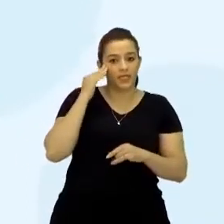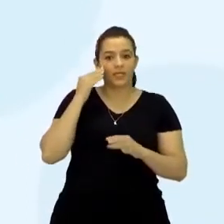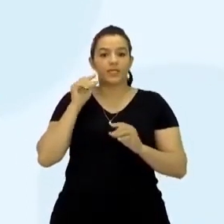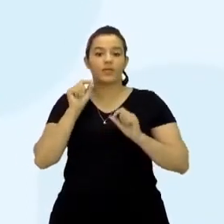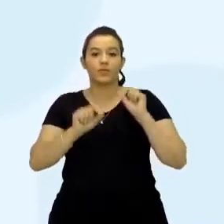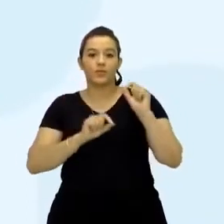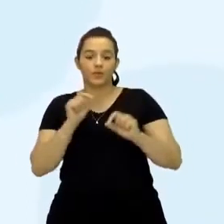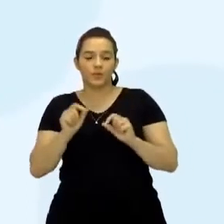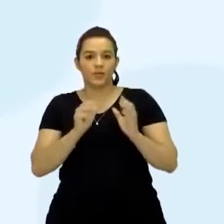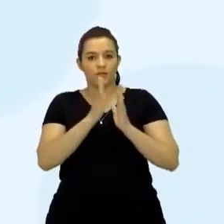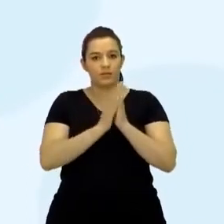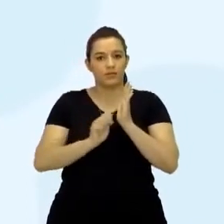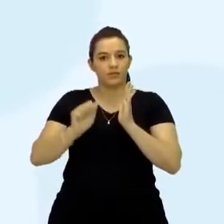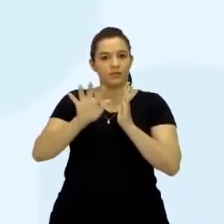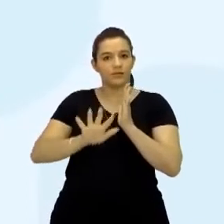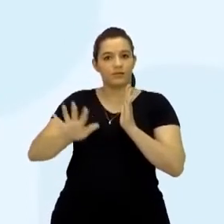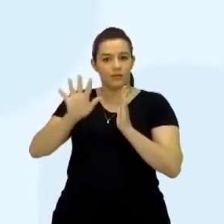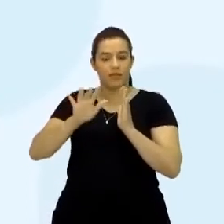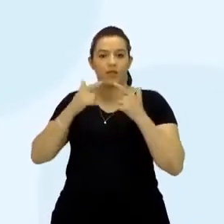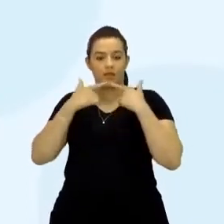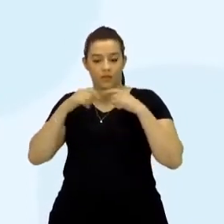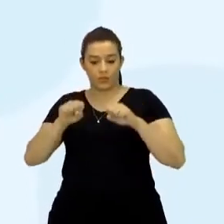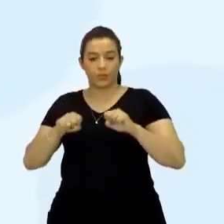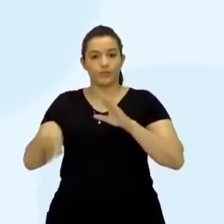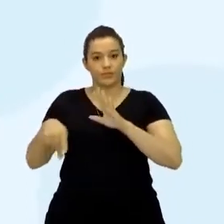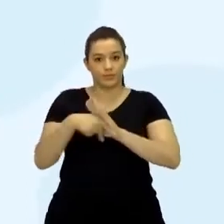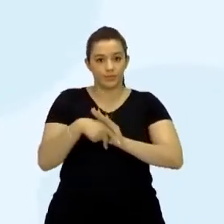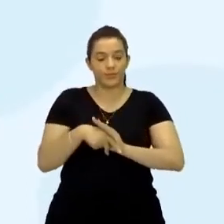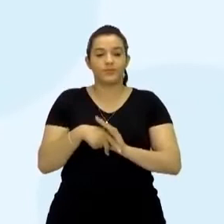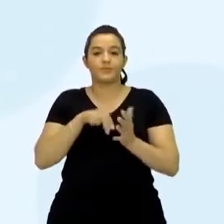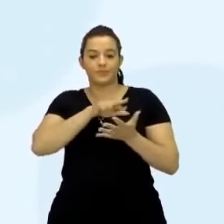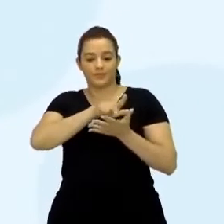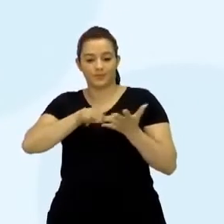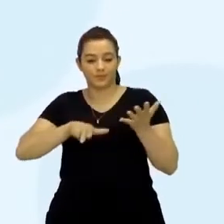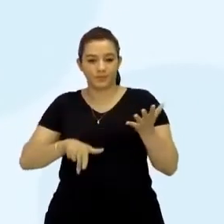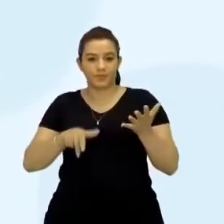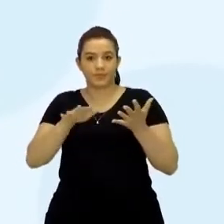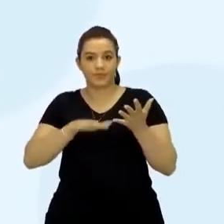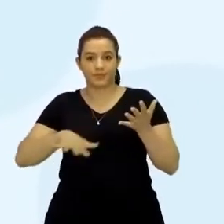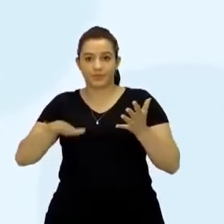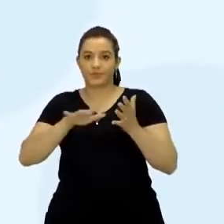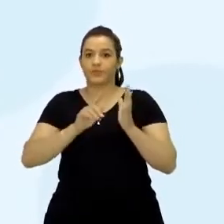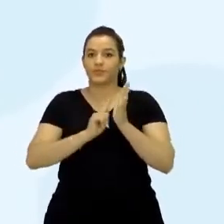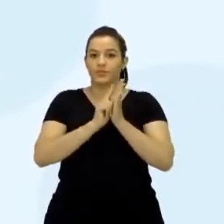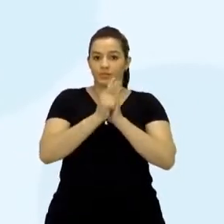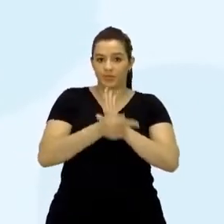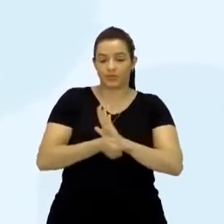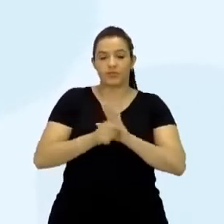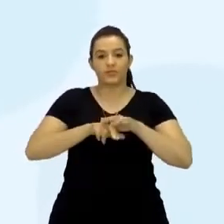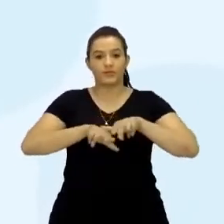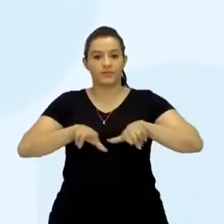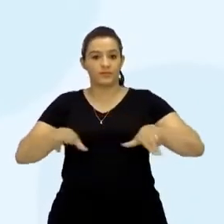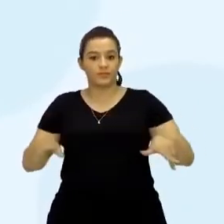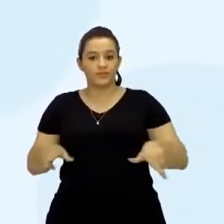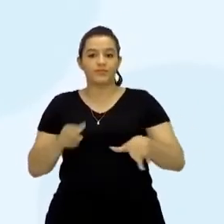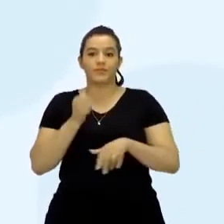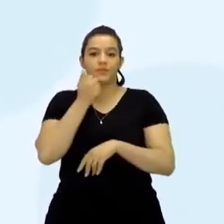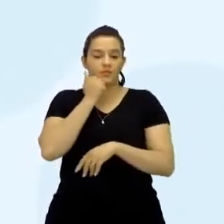intertextualidade como um elemento linguístico, compreender as características do gênero textual, artigo de divulgação científica,